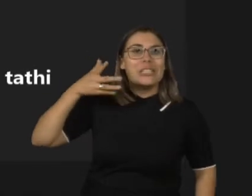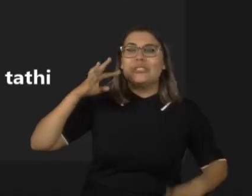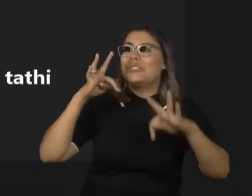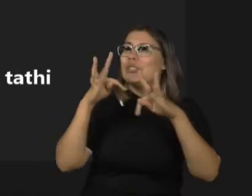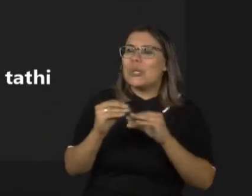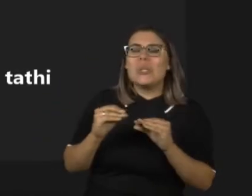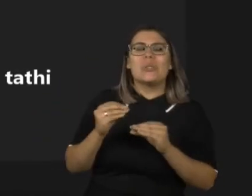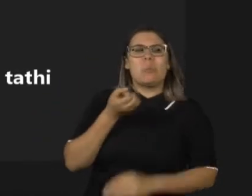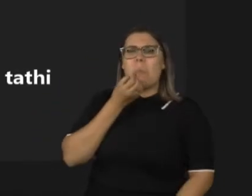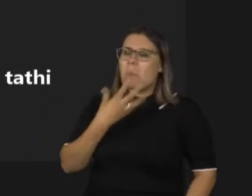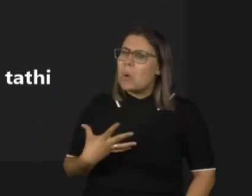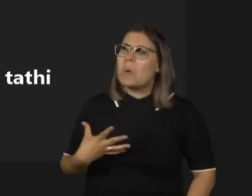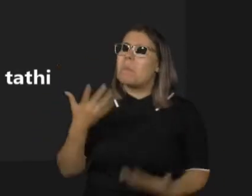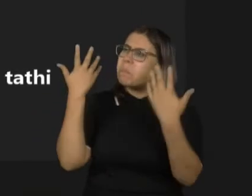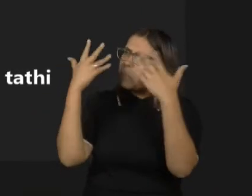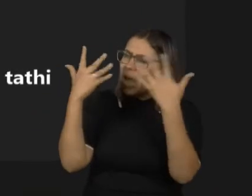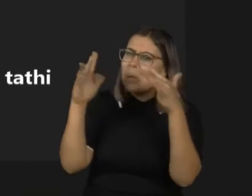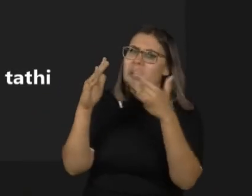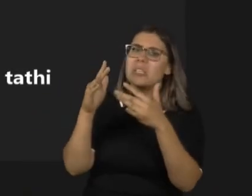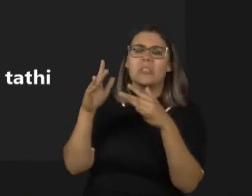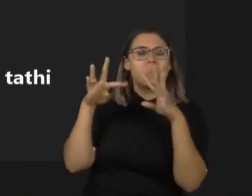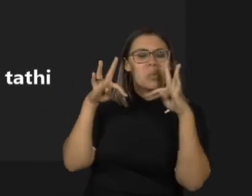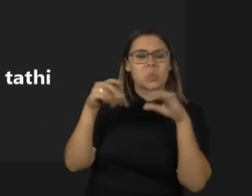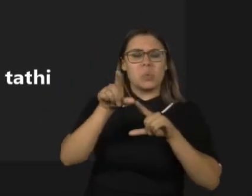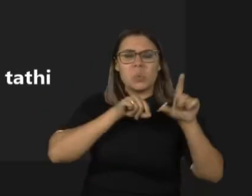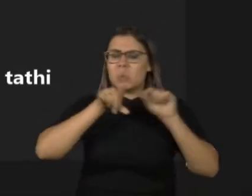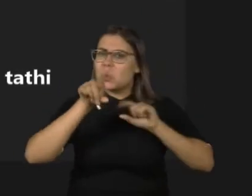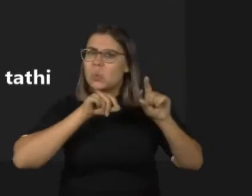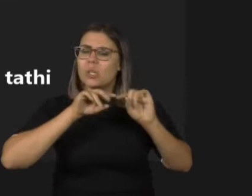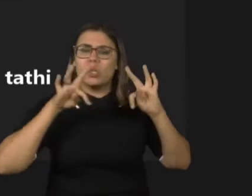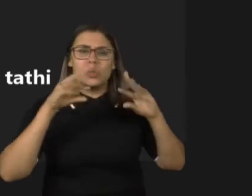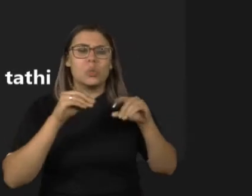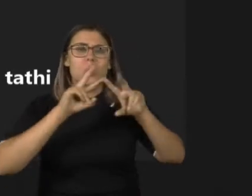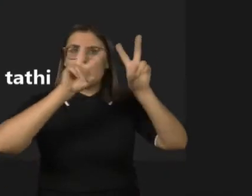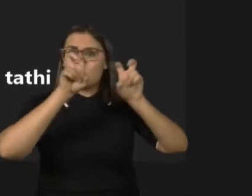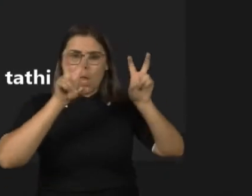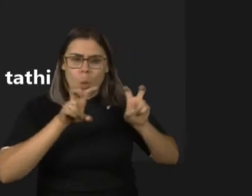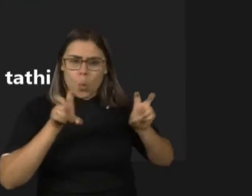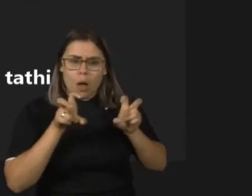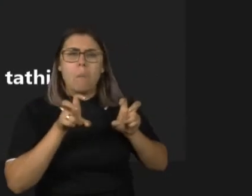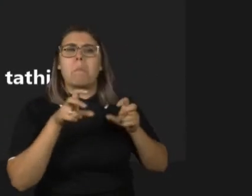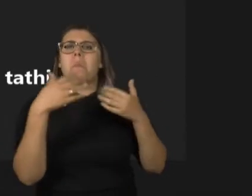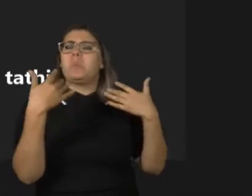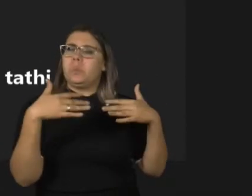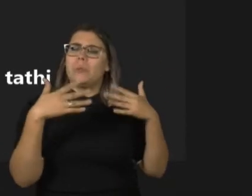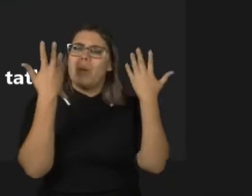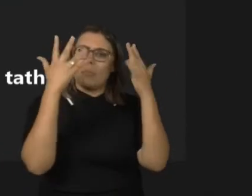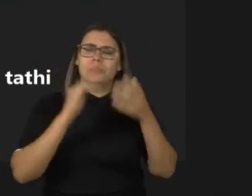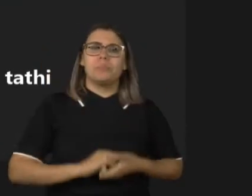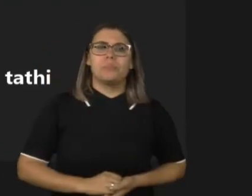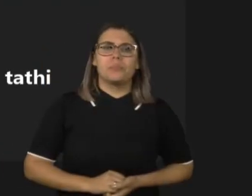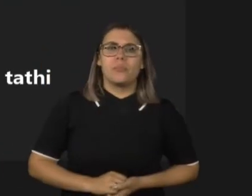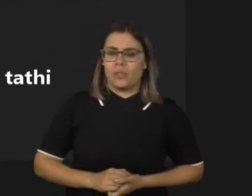fantásticas e vocês estão de parabéns também pela escolha de todos e pelos temas abordados. Nós vamos falar